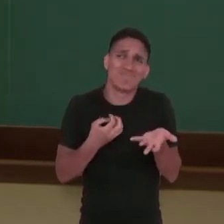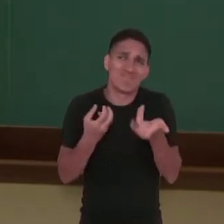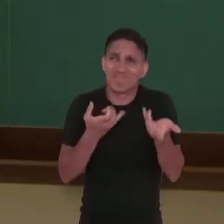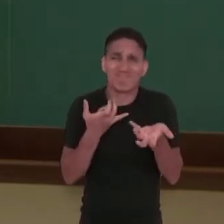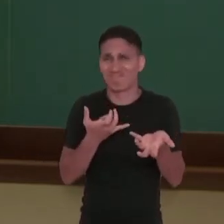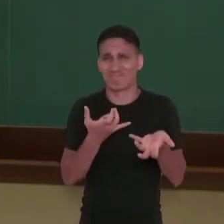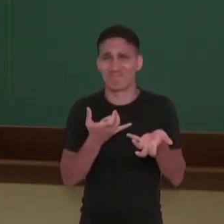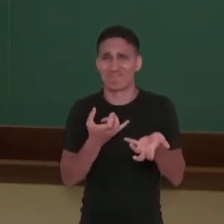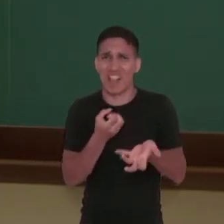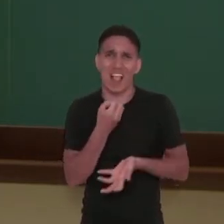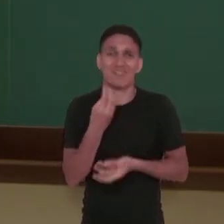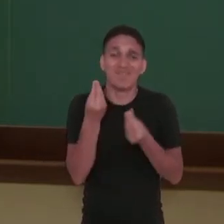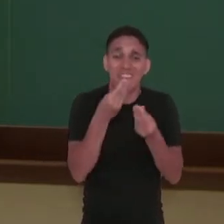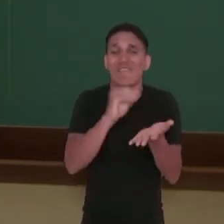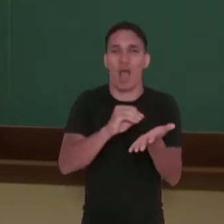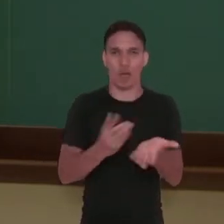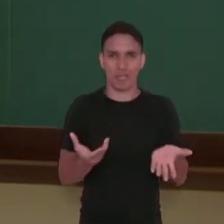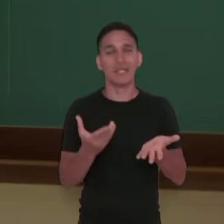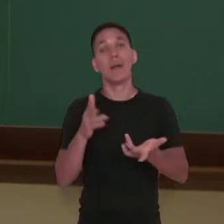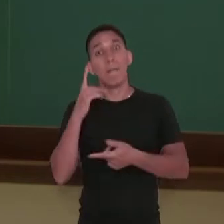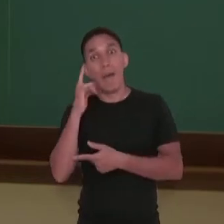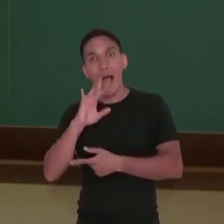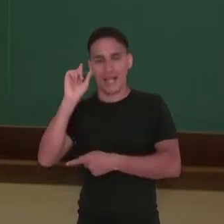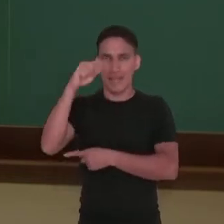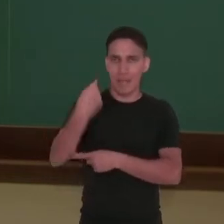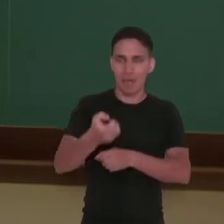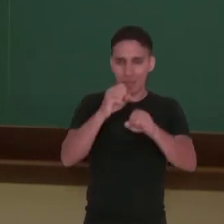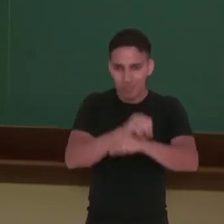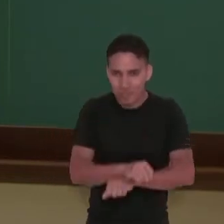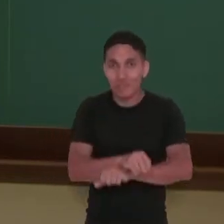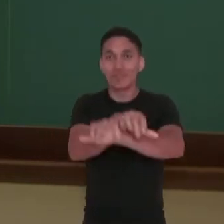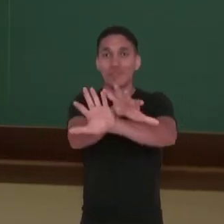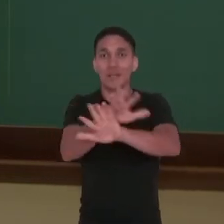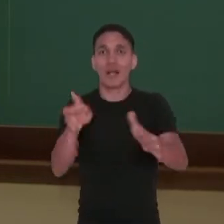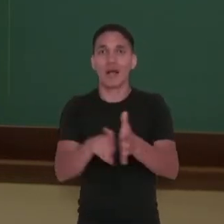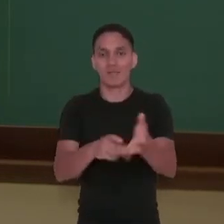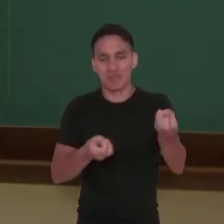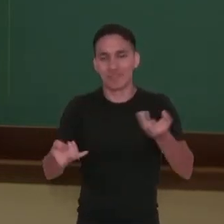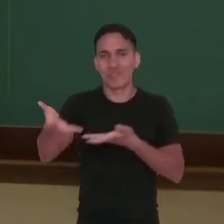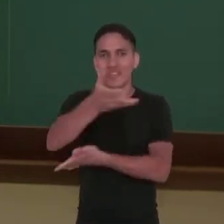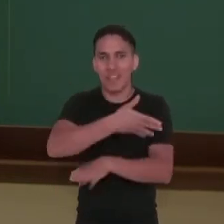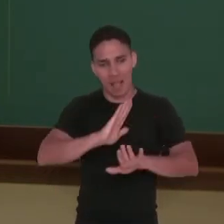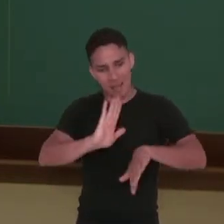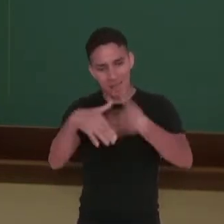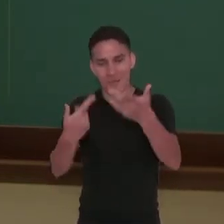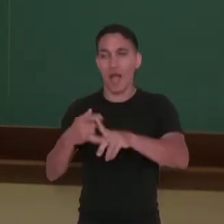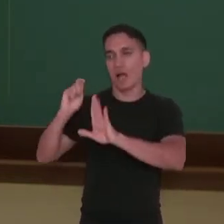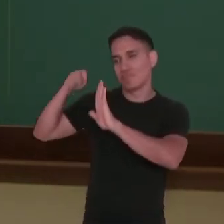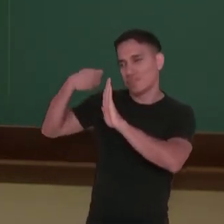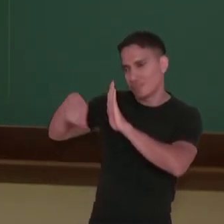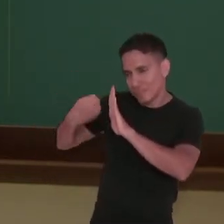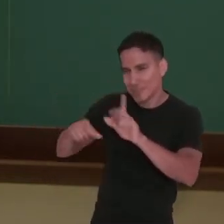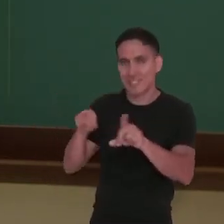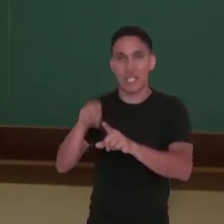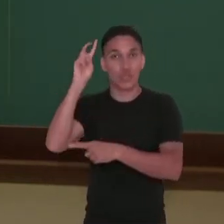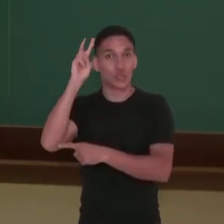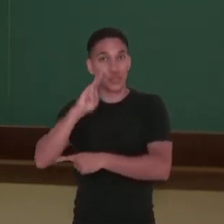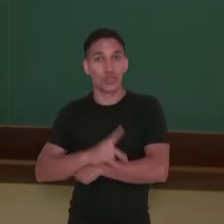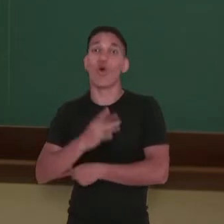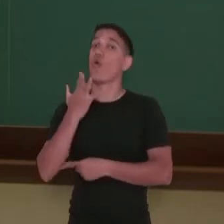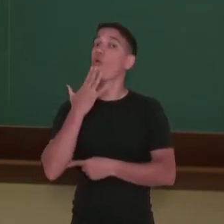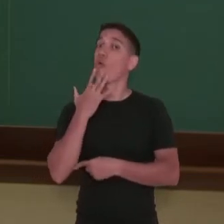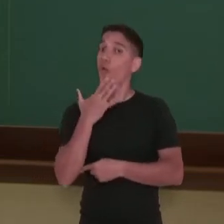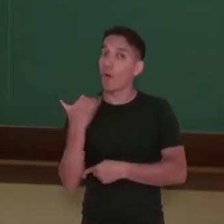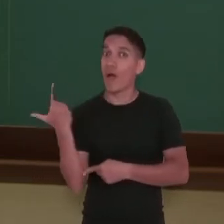que criam a possibilidade de transmitir, de produzir, de filmarem histórias no colorido,